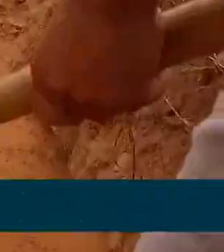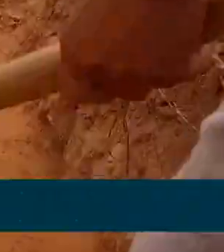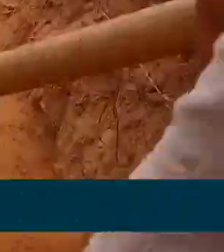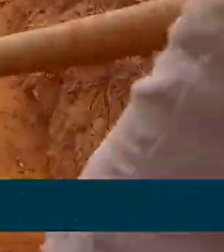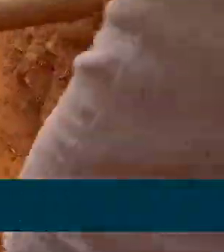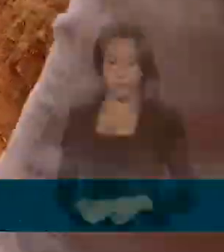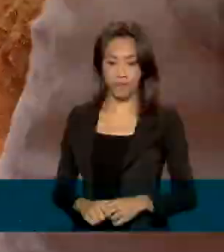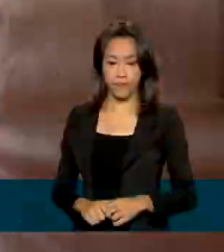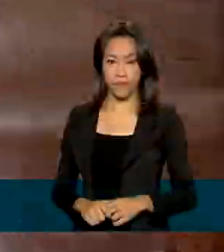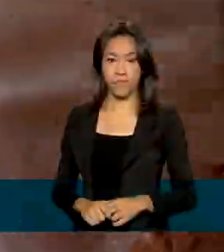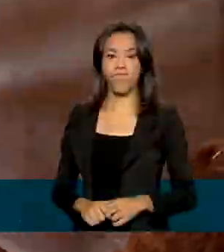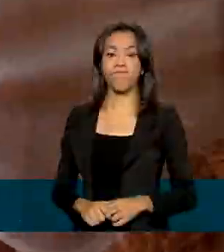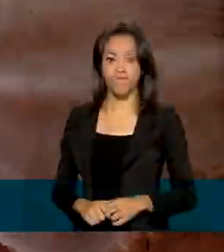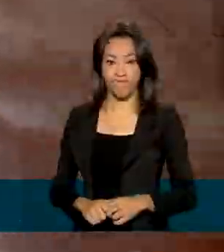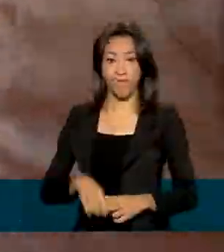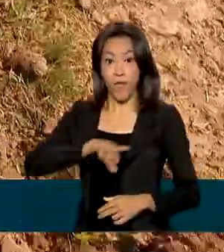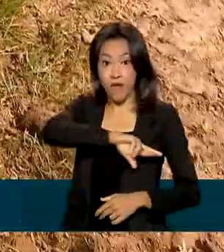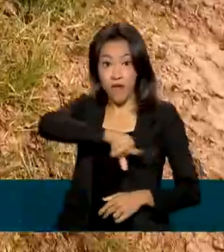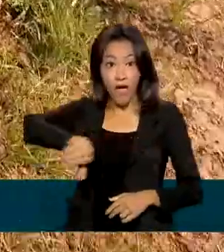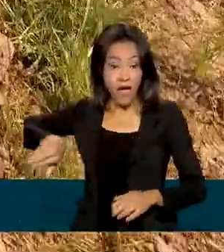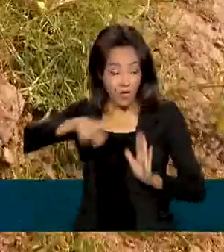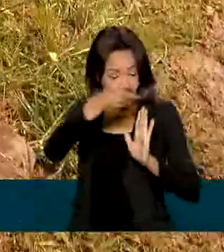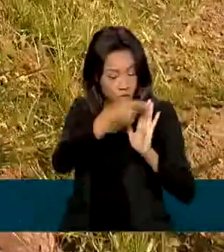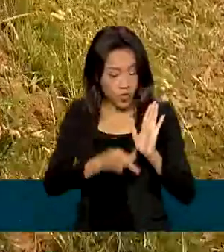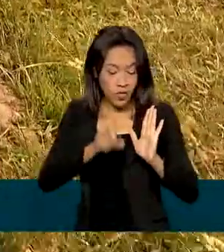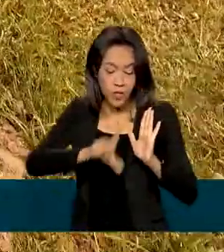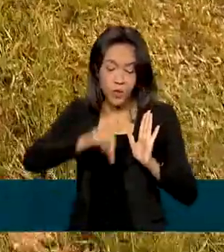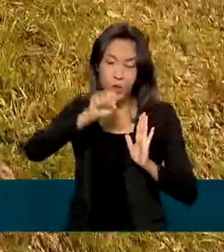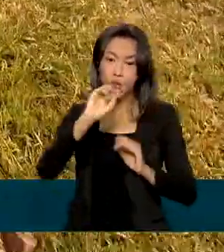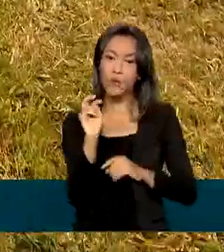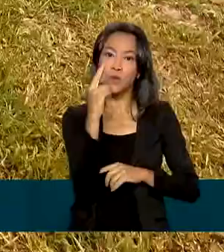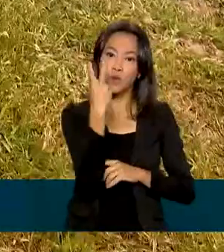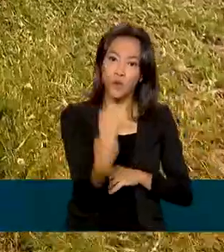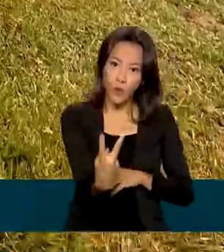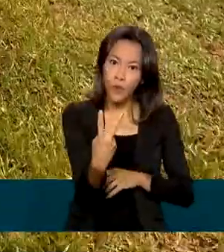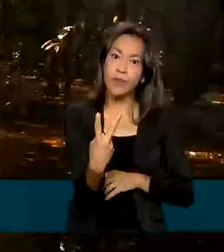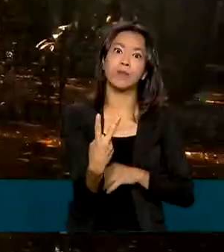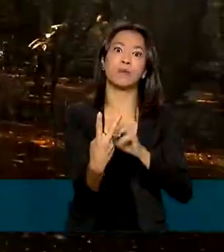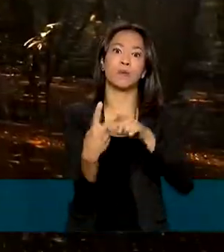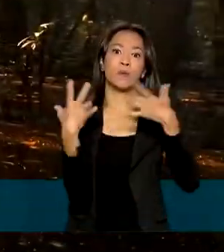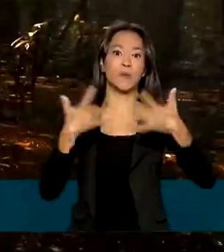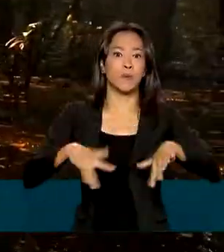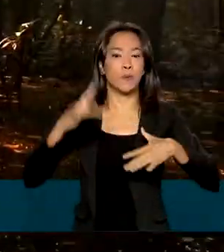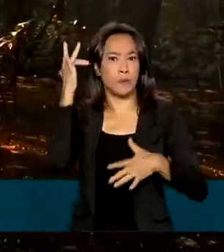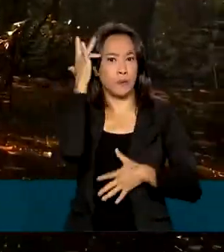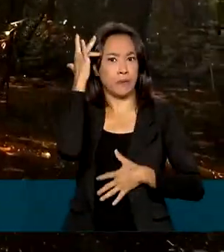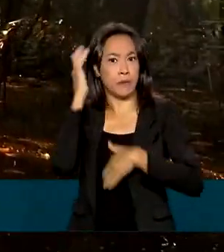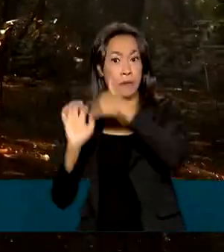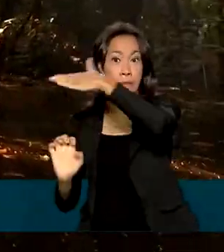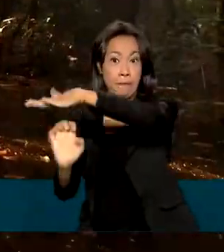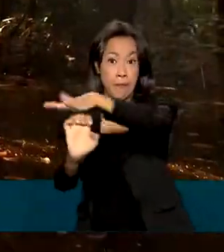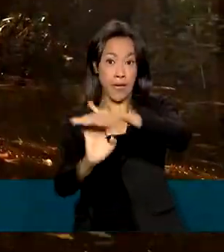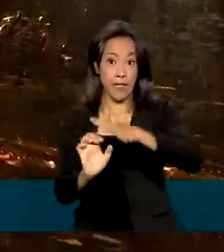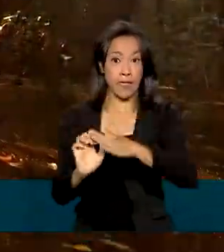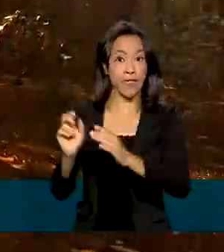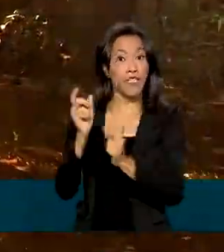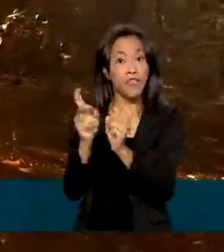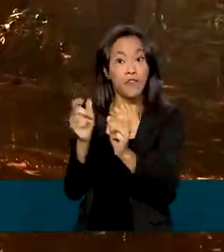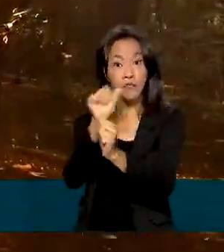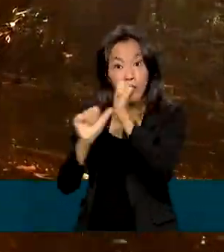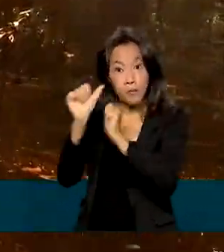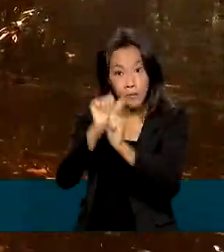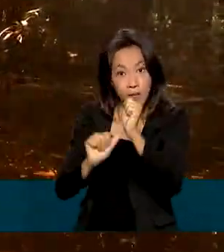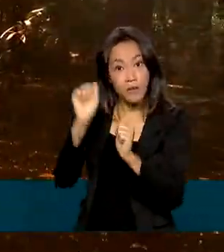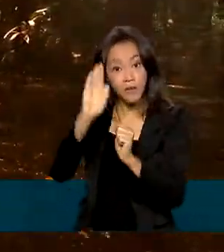Entre os projetos escolhidos estão dois de uma das maiores empresas de bebidas do Brasil. Os